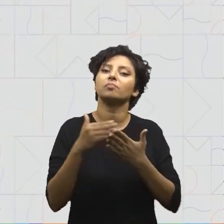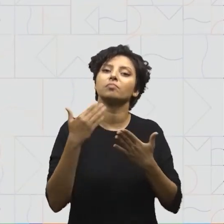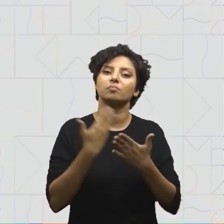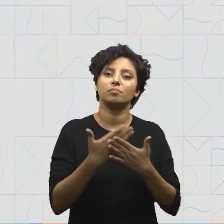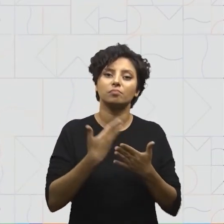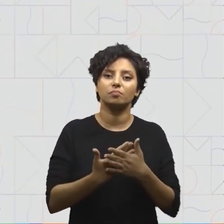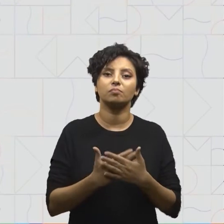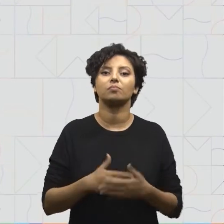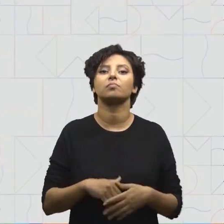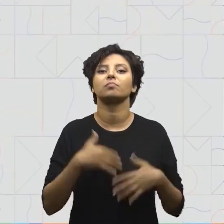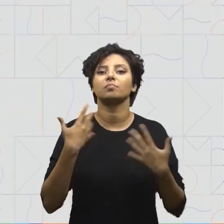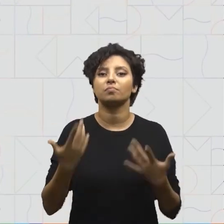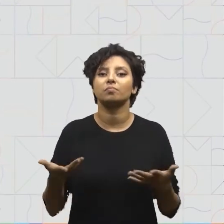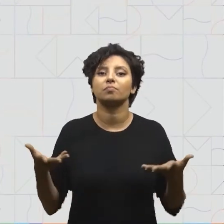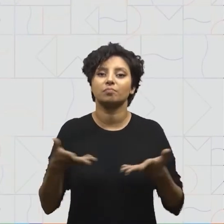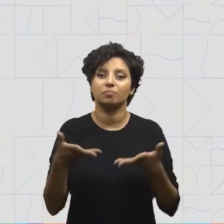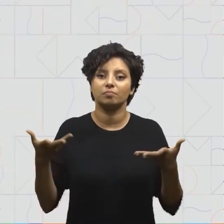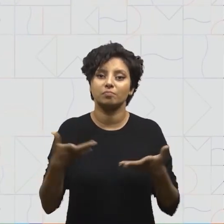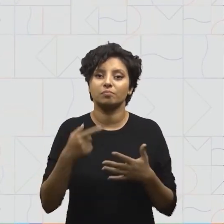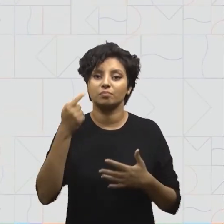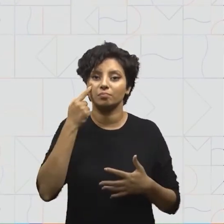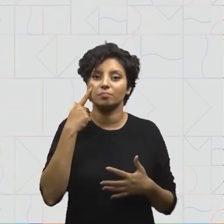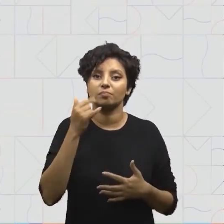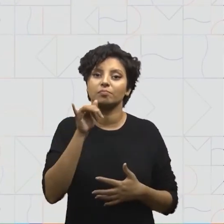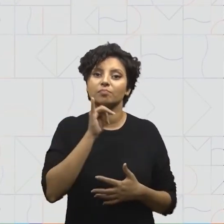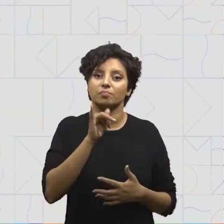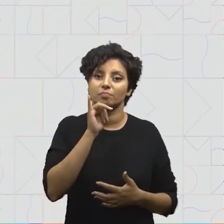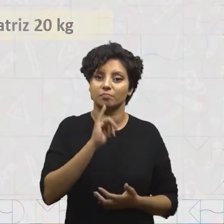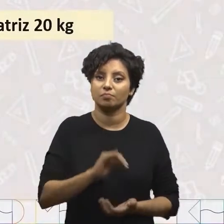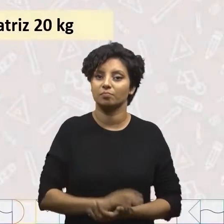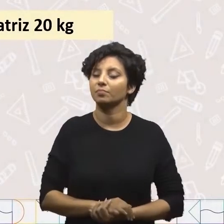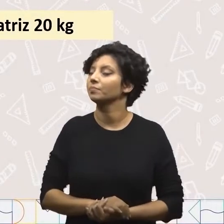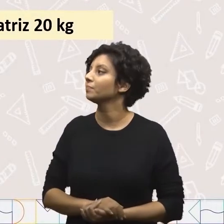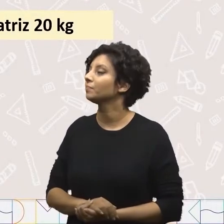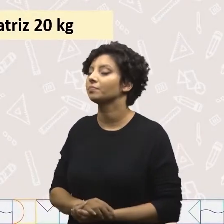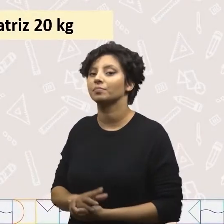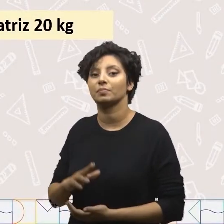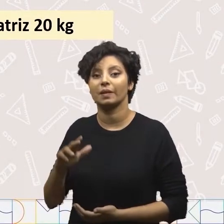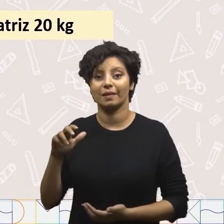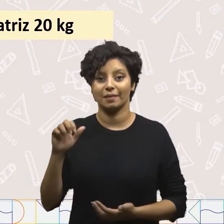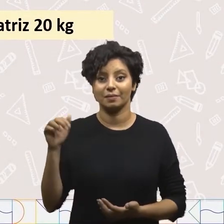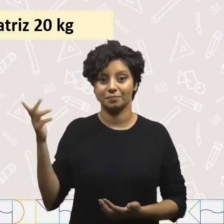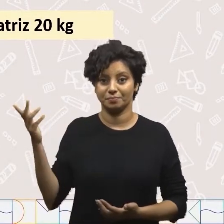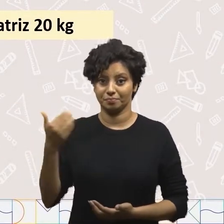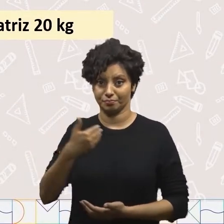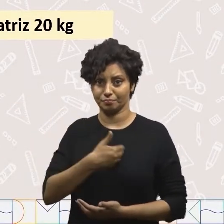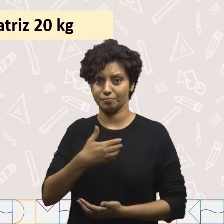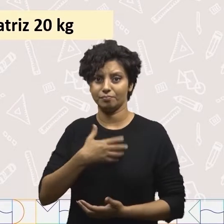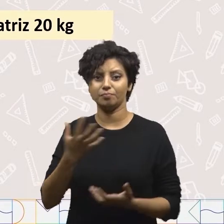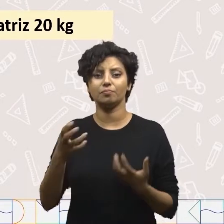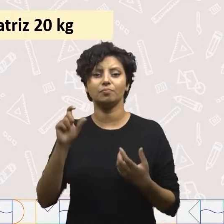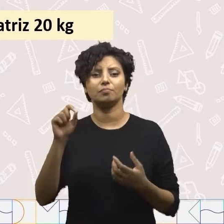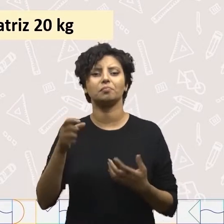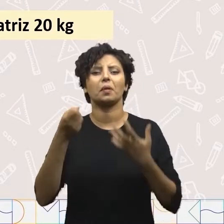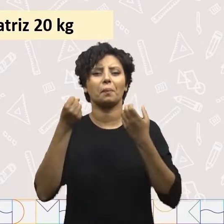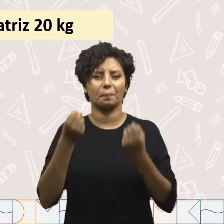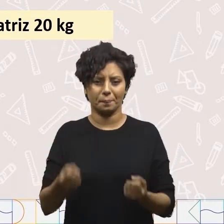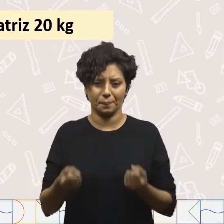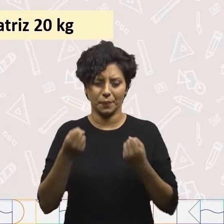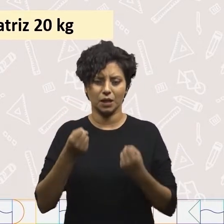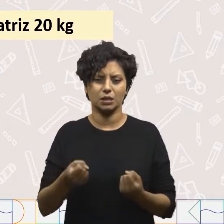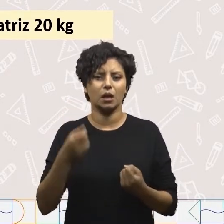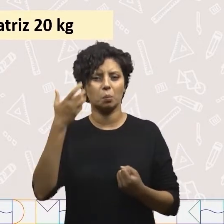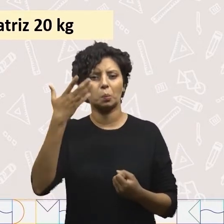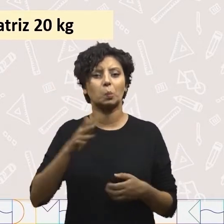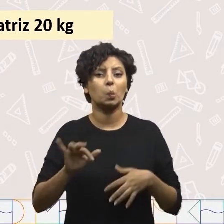da nossa aula. Então, agora, vamos ver uns exemplos. Ana e seus amigos resolveram pesar a sua